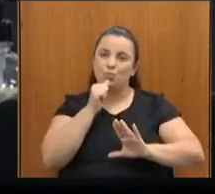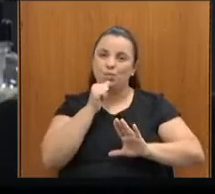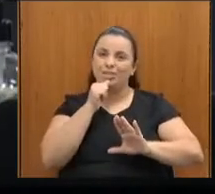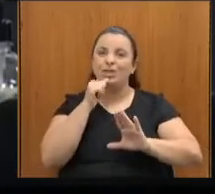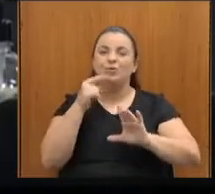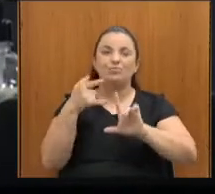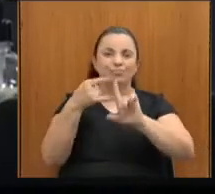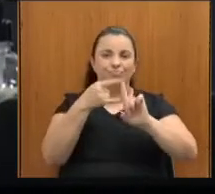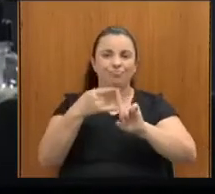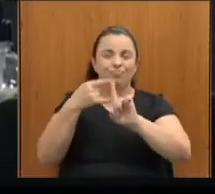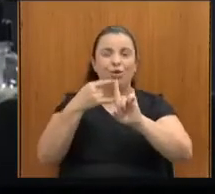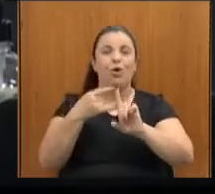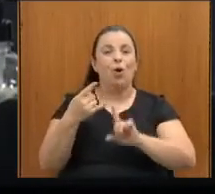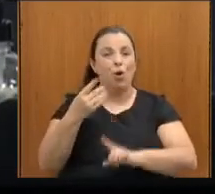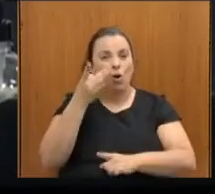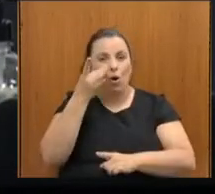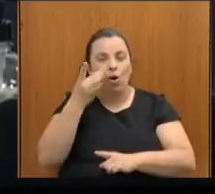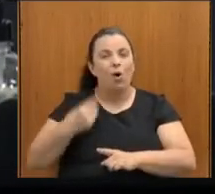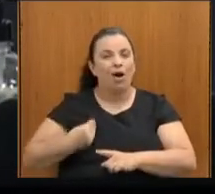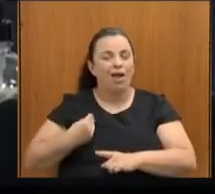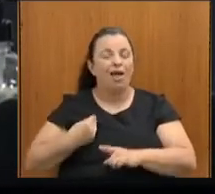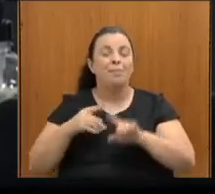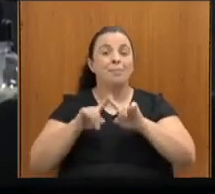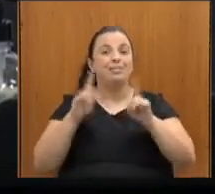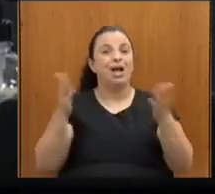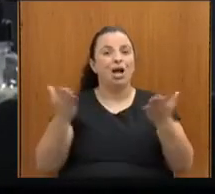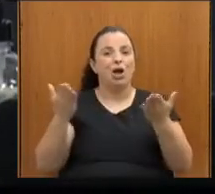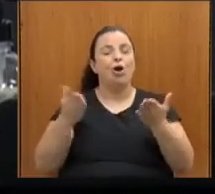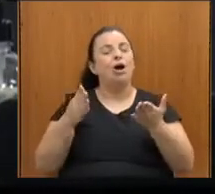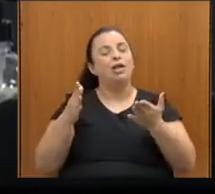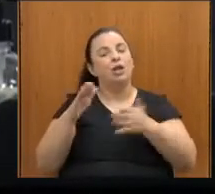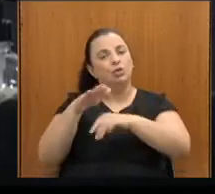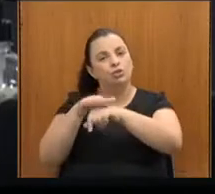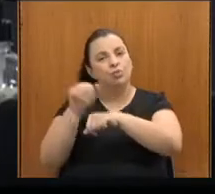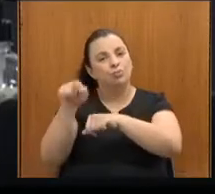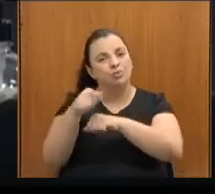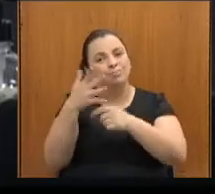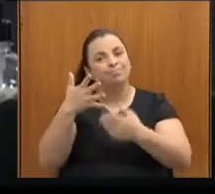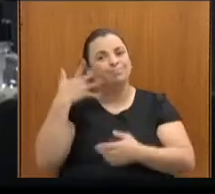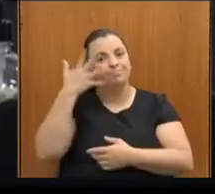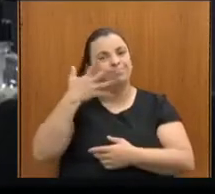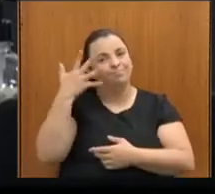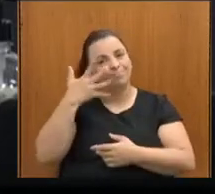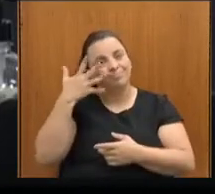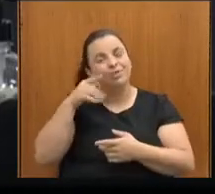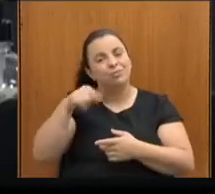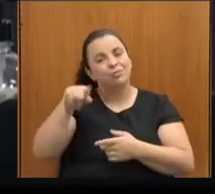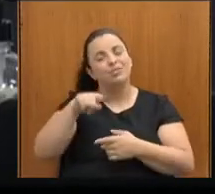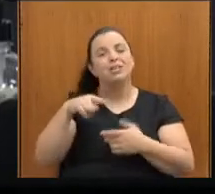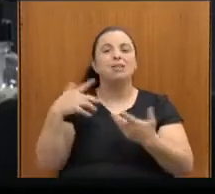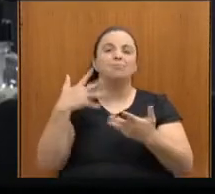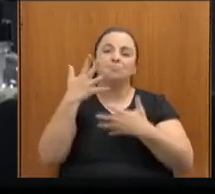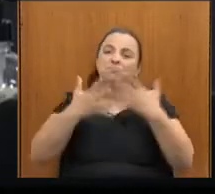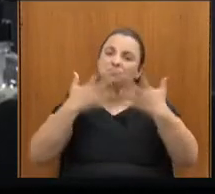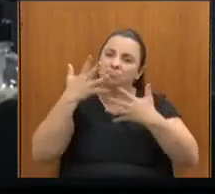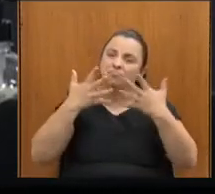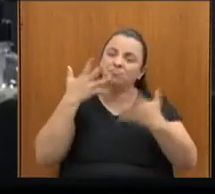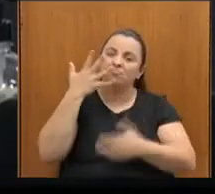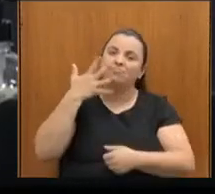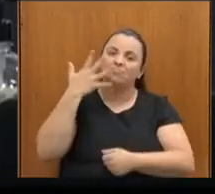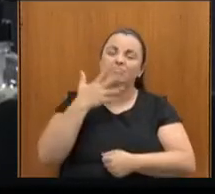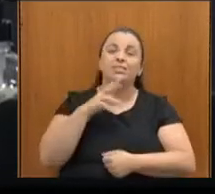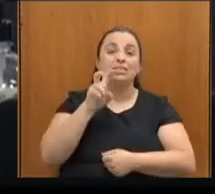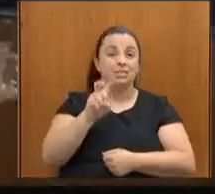sistema, mas agora aqui presente eu passo para você para que você possa fazer o uso da palavra. Cinco minutos,